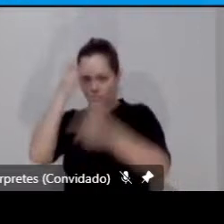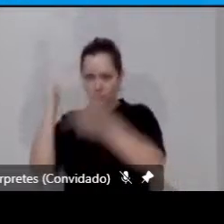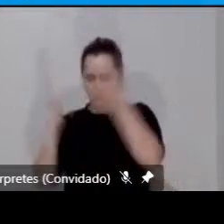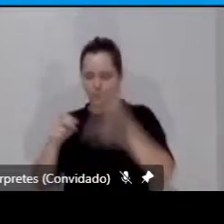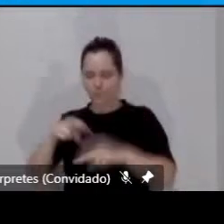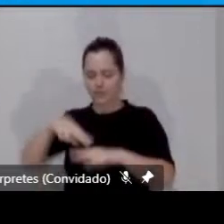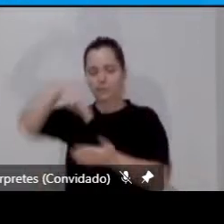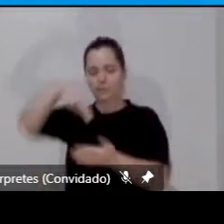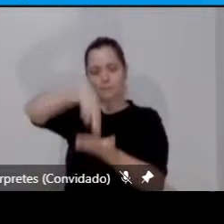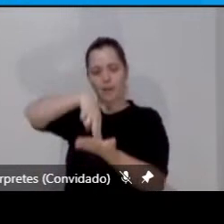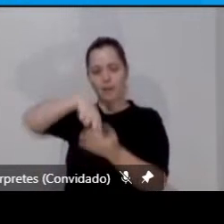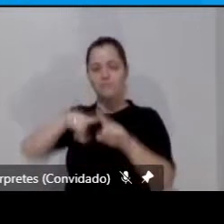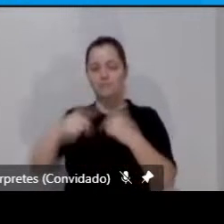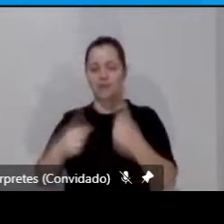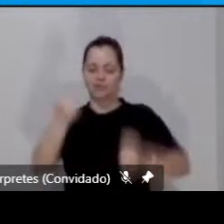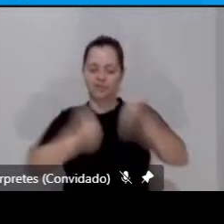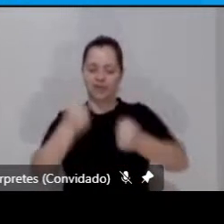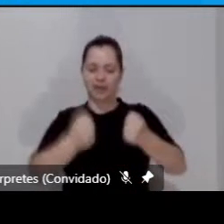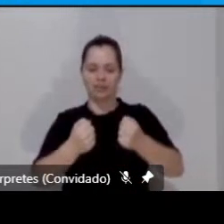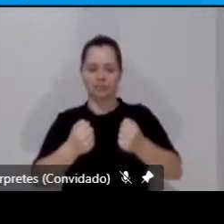Mais à frente, Daniel.